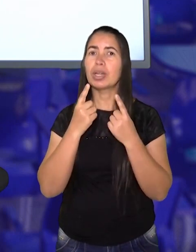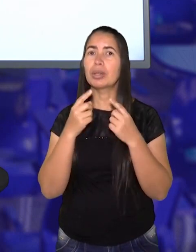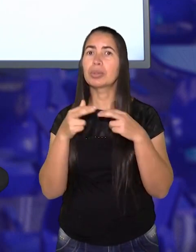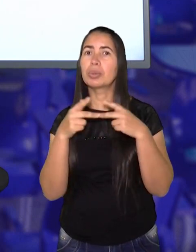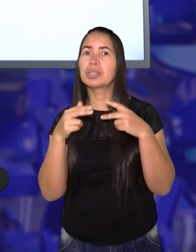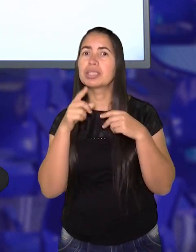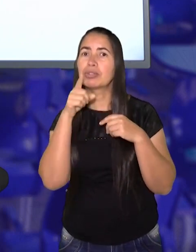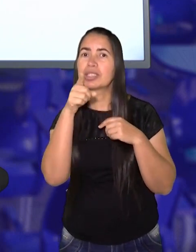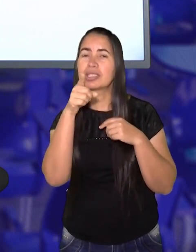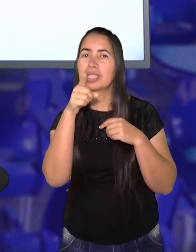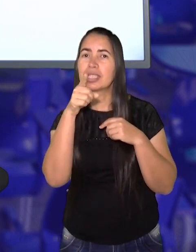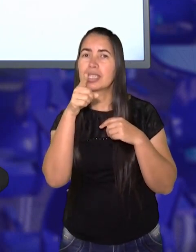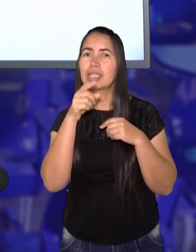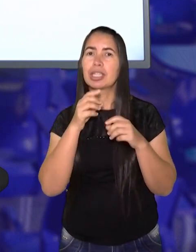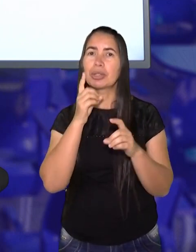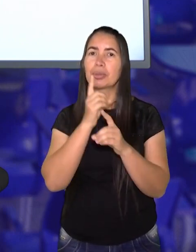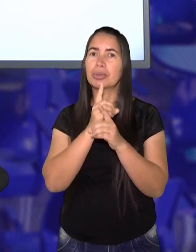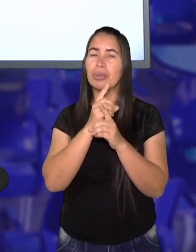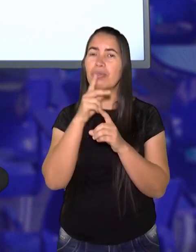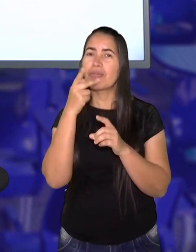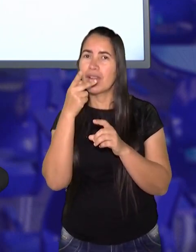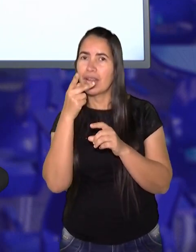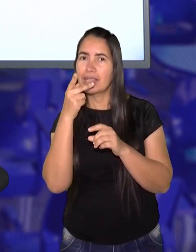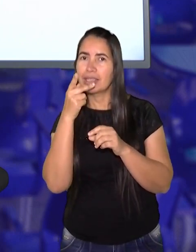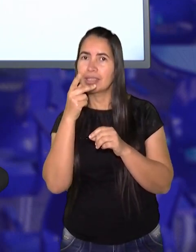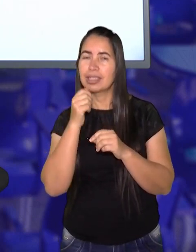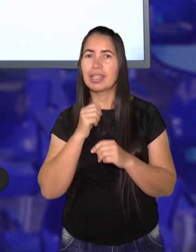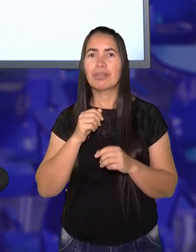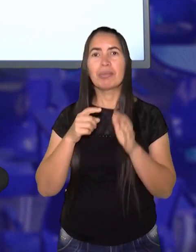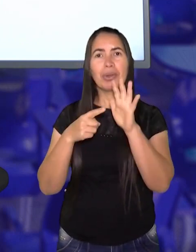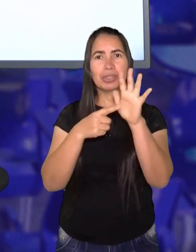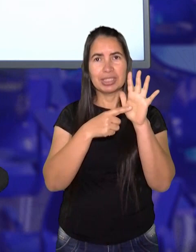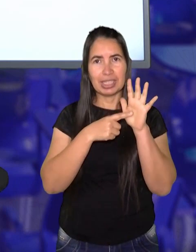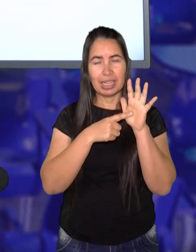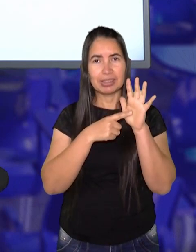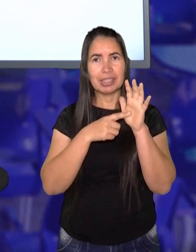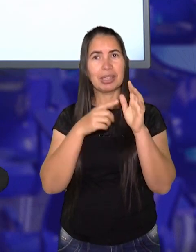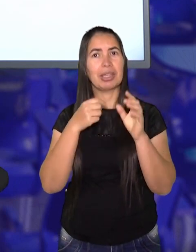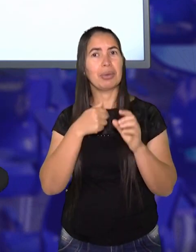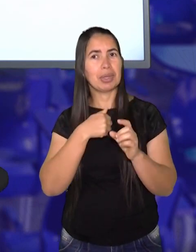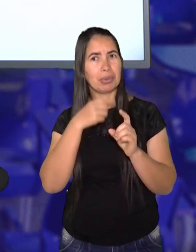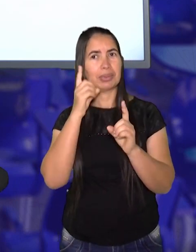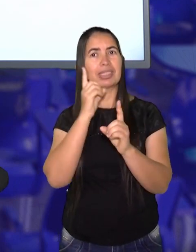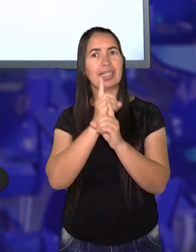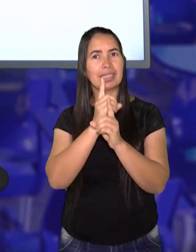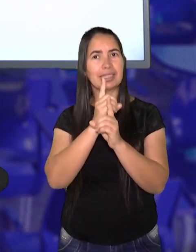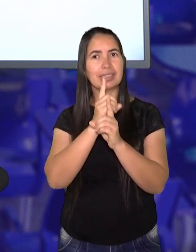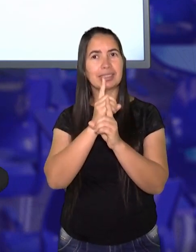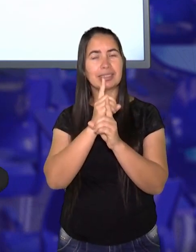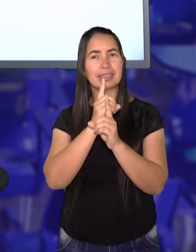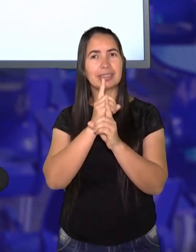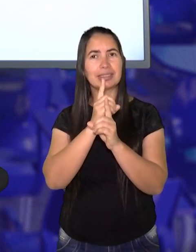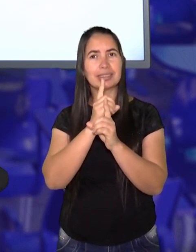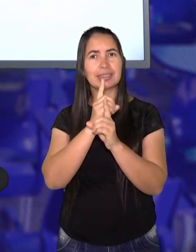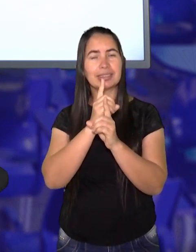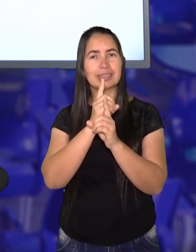Quais objetos você encontrou em casa? Diz aí a tia Sara. Eu vou mostrar a você os que eu encontrei aqui.